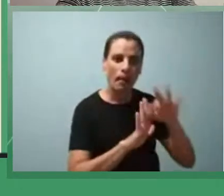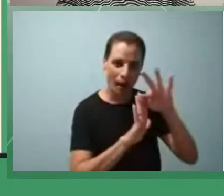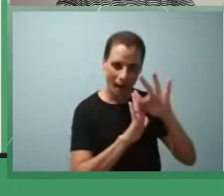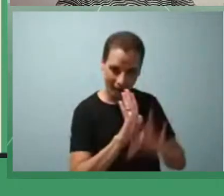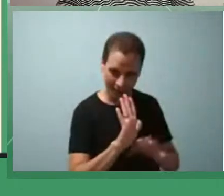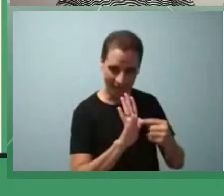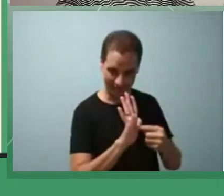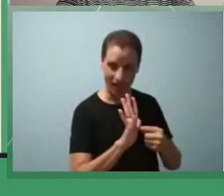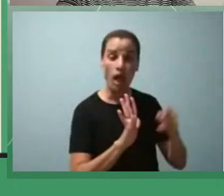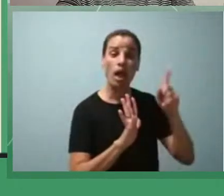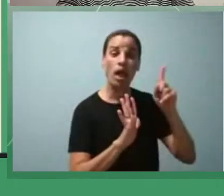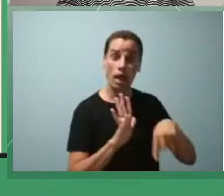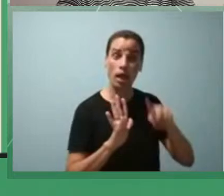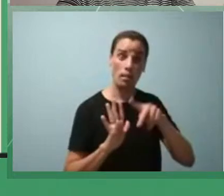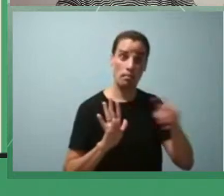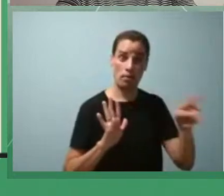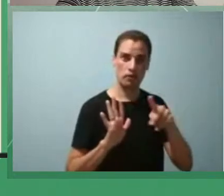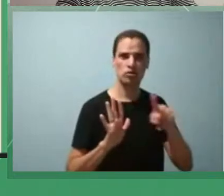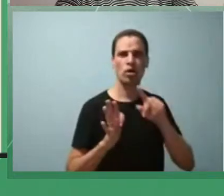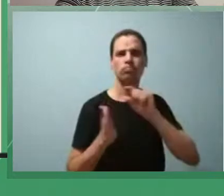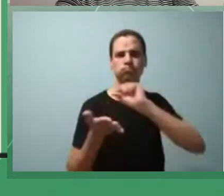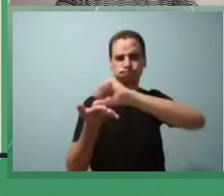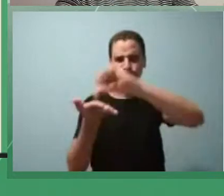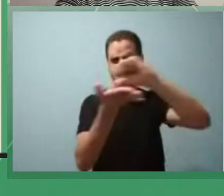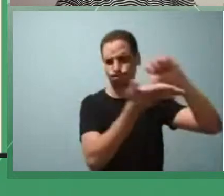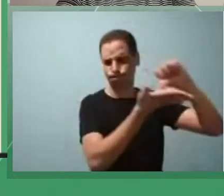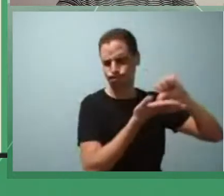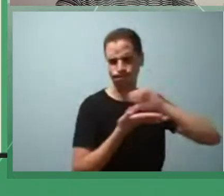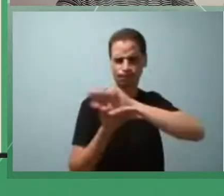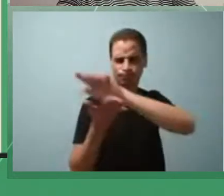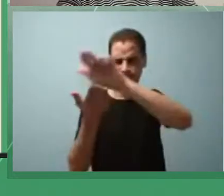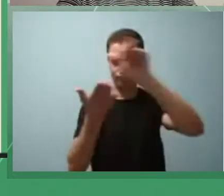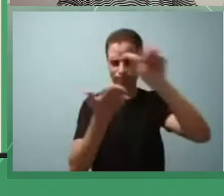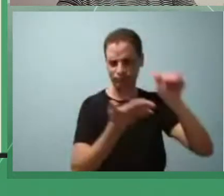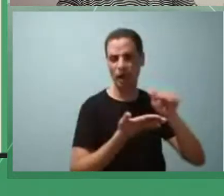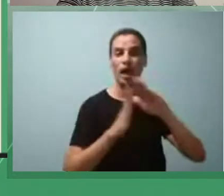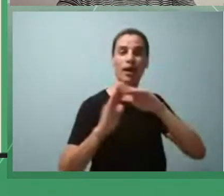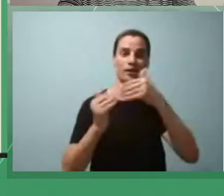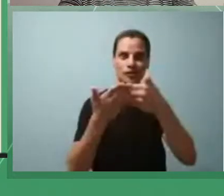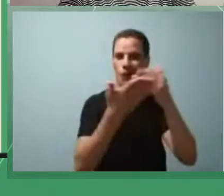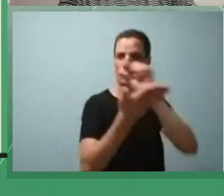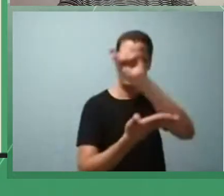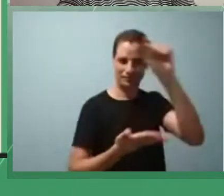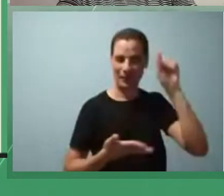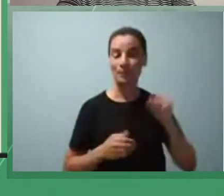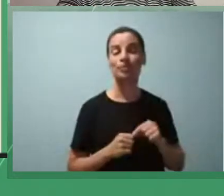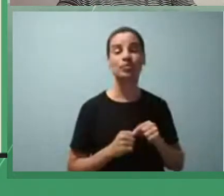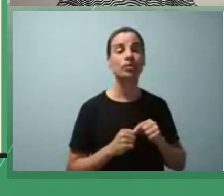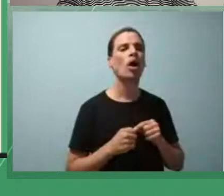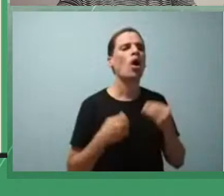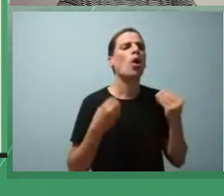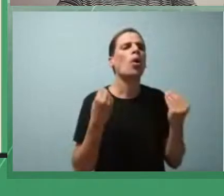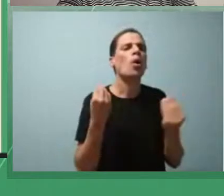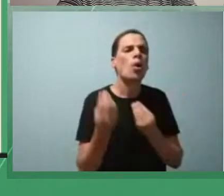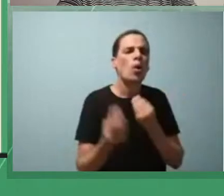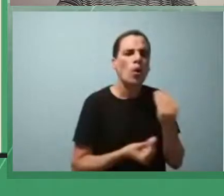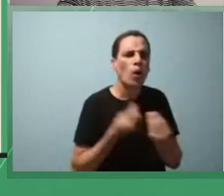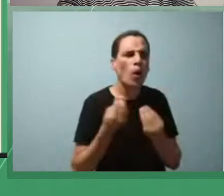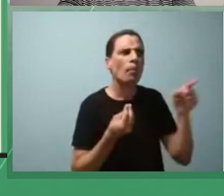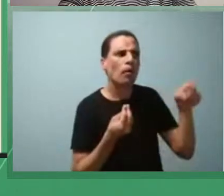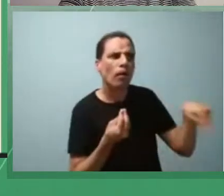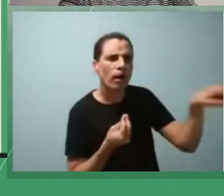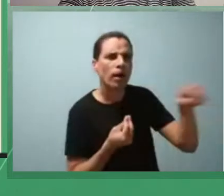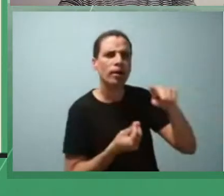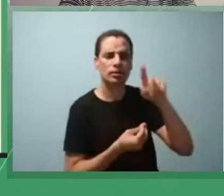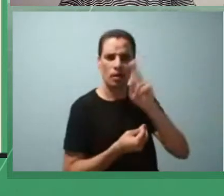que são professores de diversas instituições nós possamos identificar como eles trabalham o tema em sala de